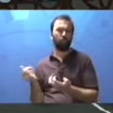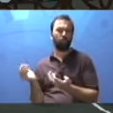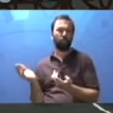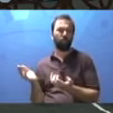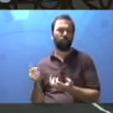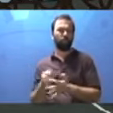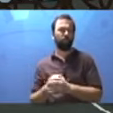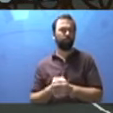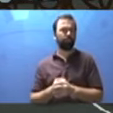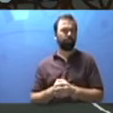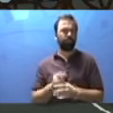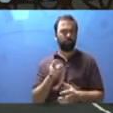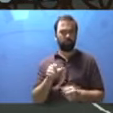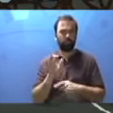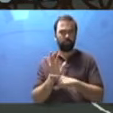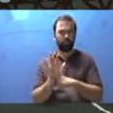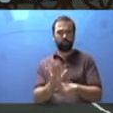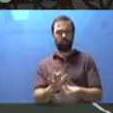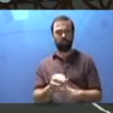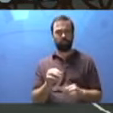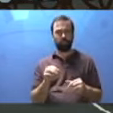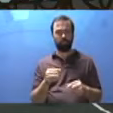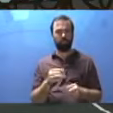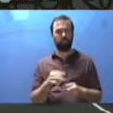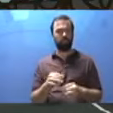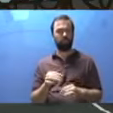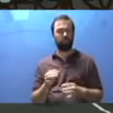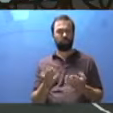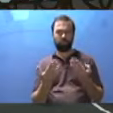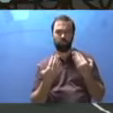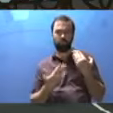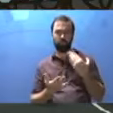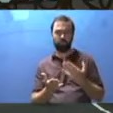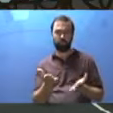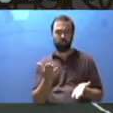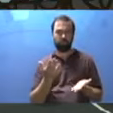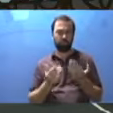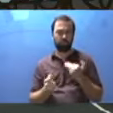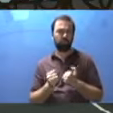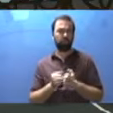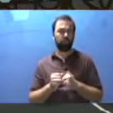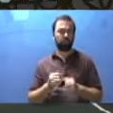você ajuda a conservar. Não ajuda? Ótimo, bom, ruim.